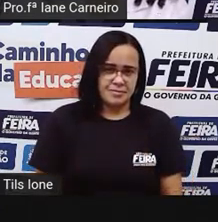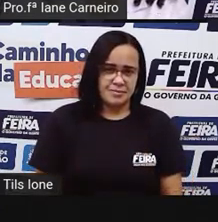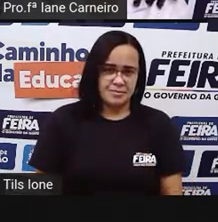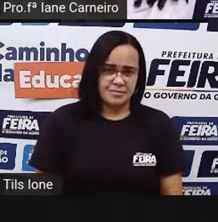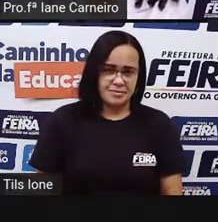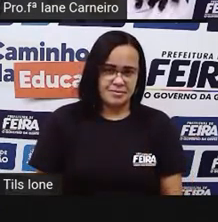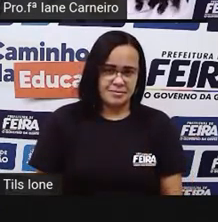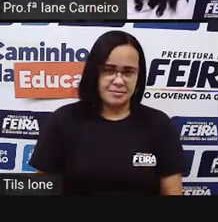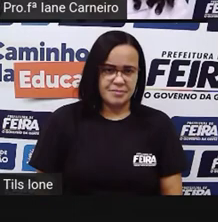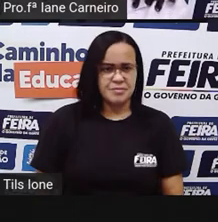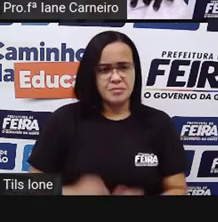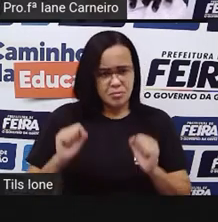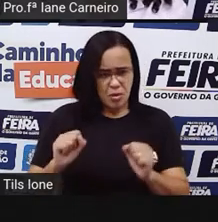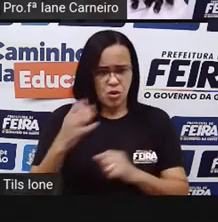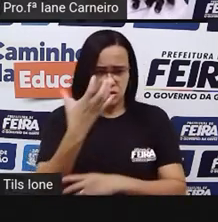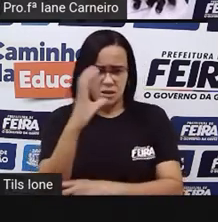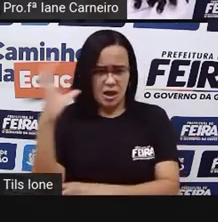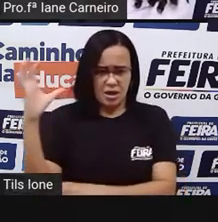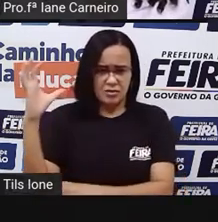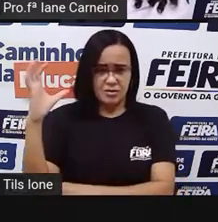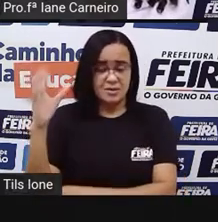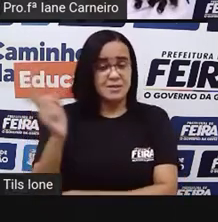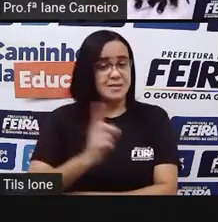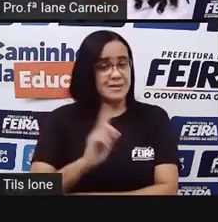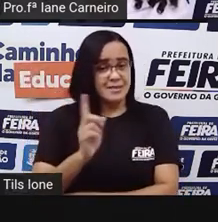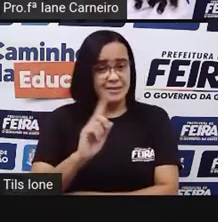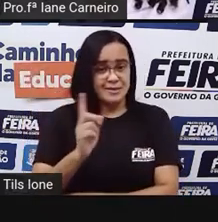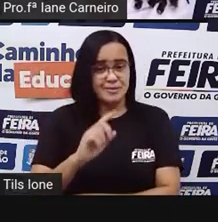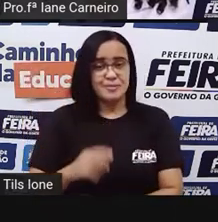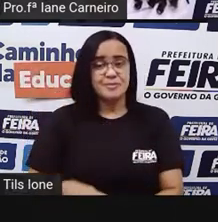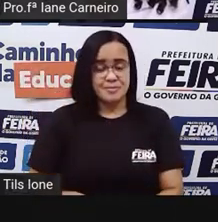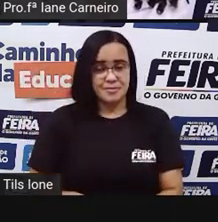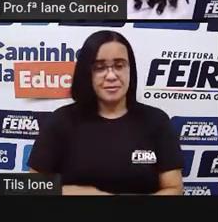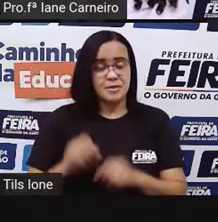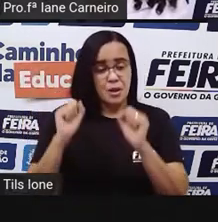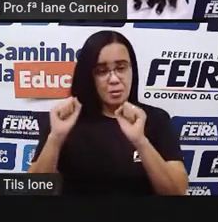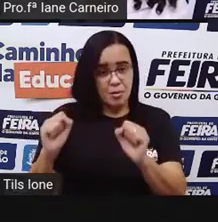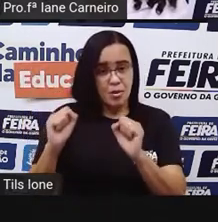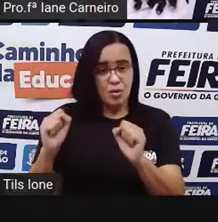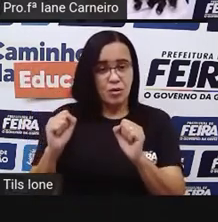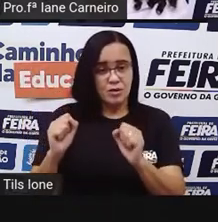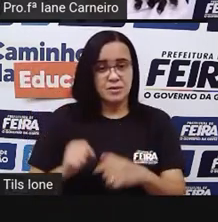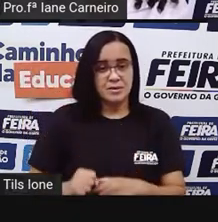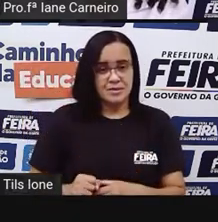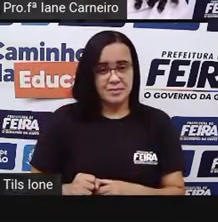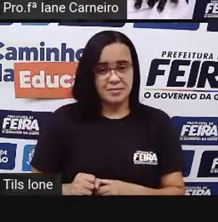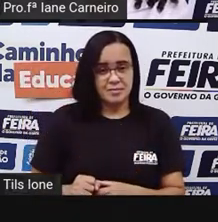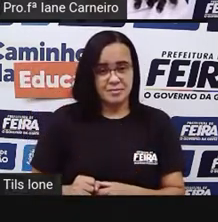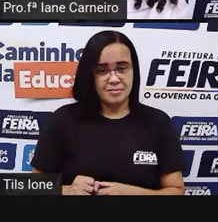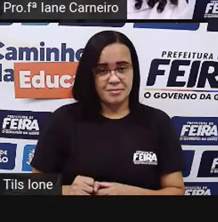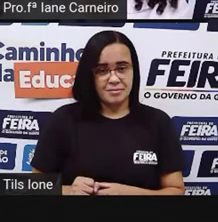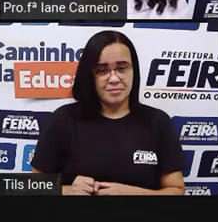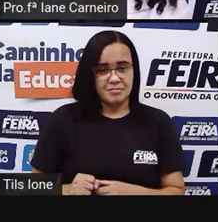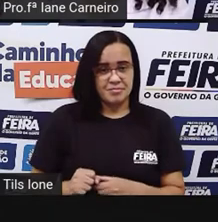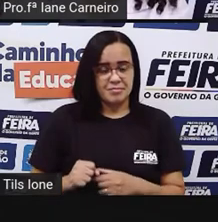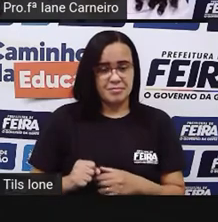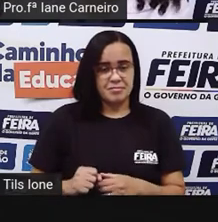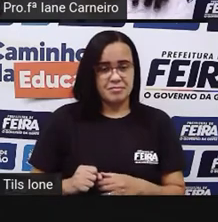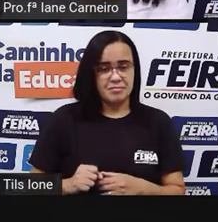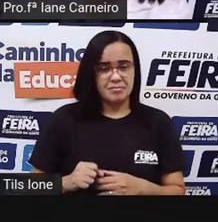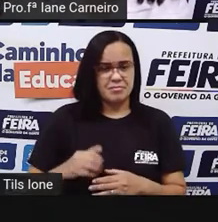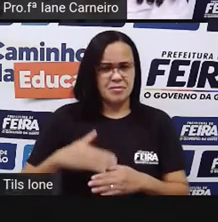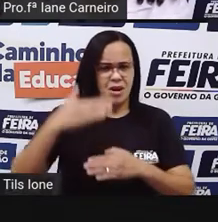Posso colocar aí? Não, né? Posso colocar o gatinho aqui? Atrás da casa?